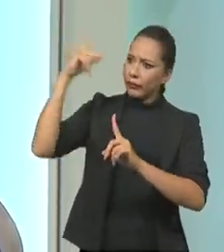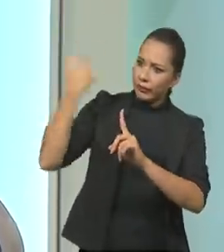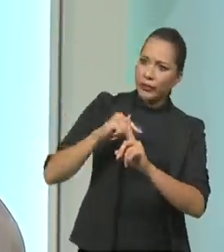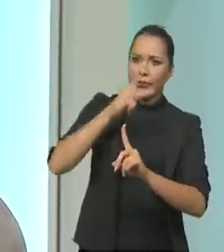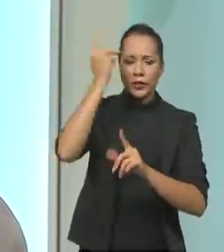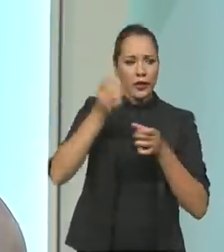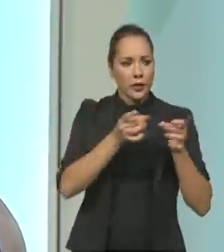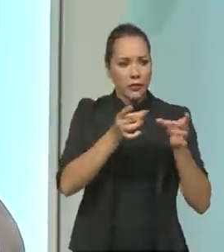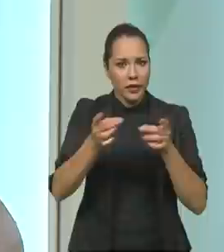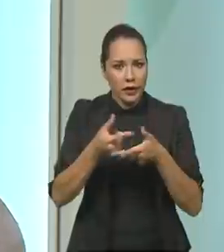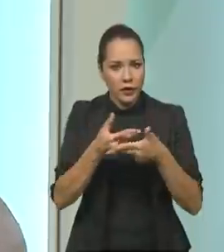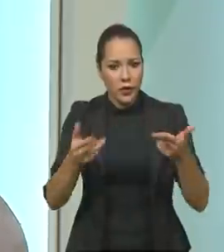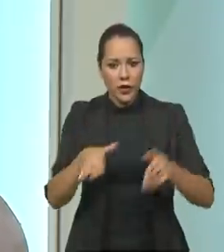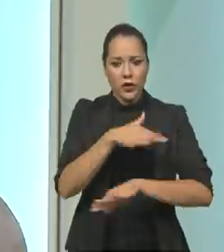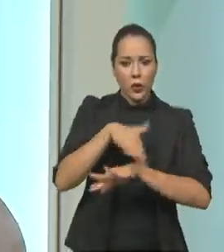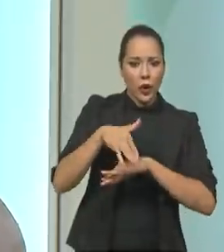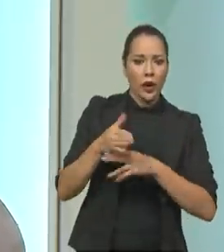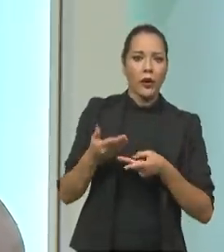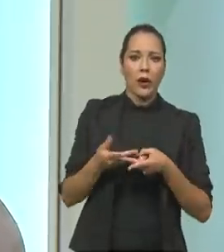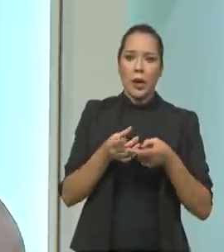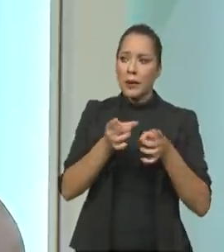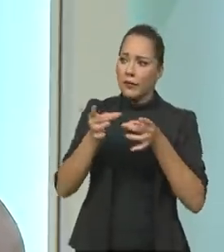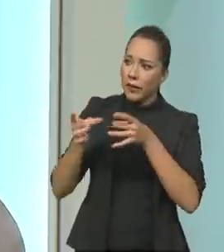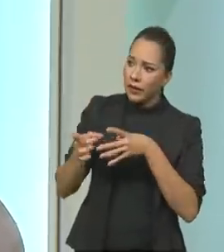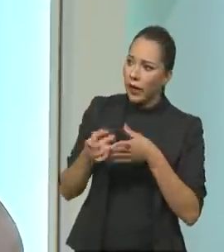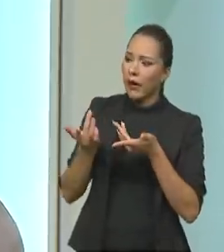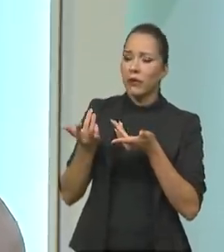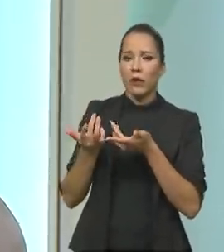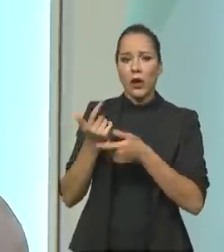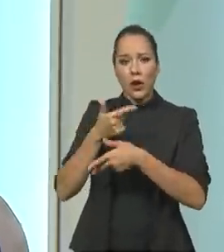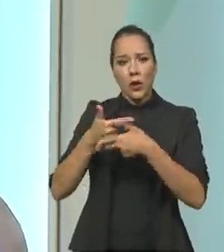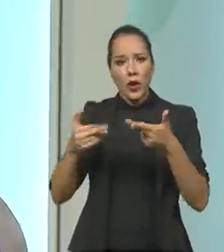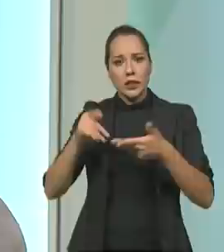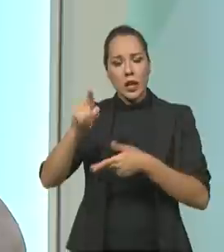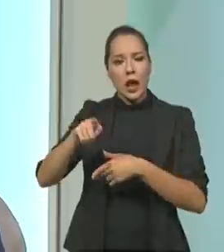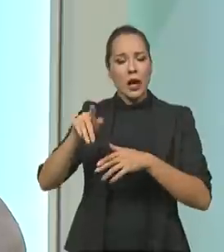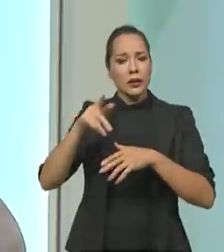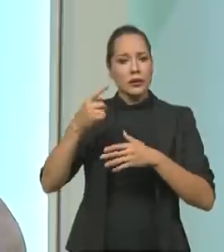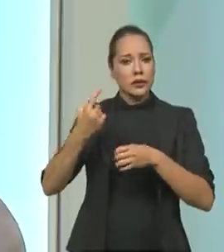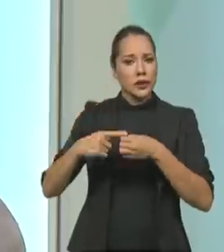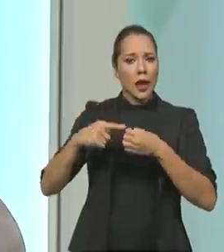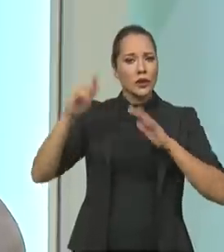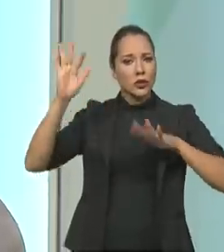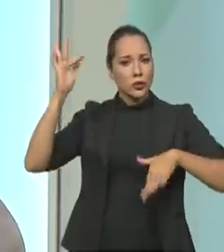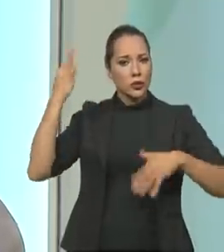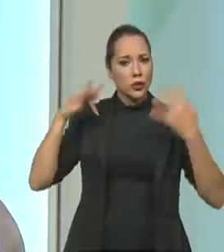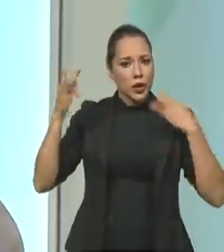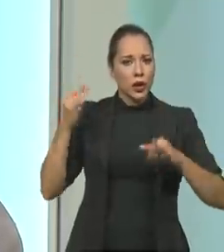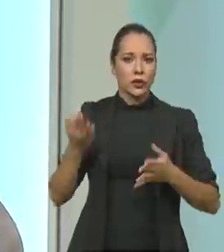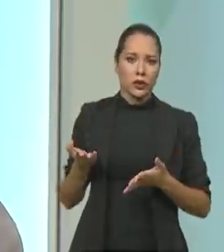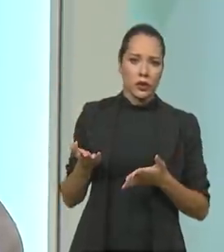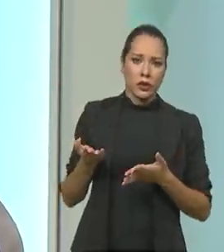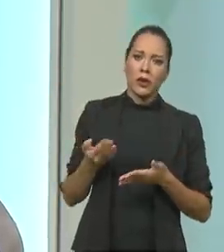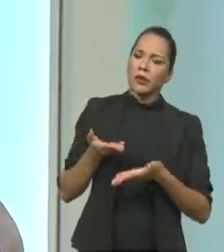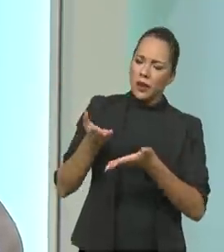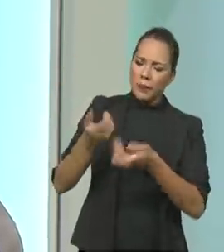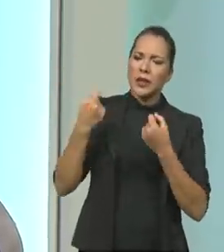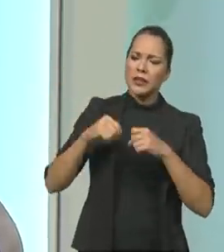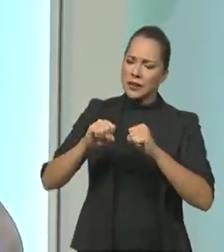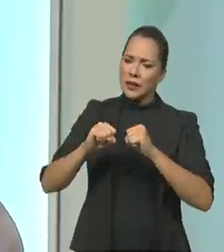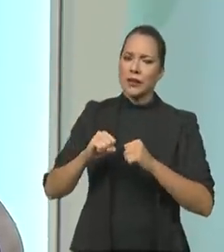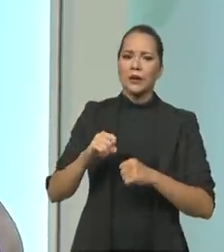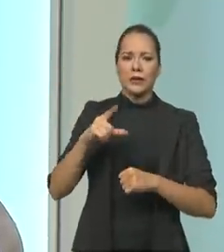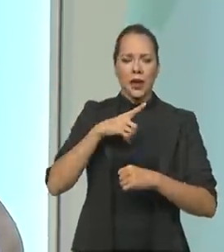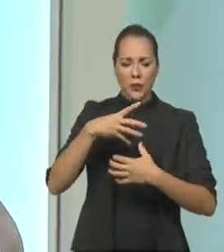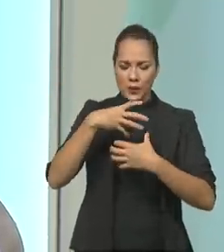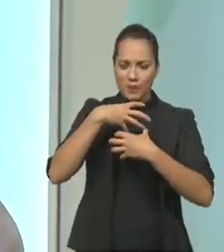está vendendo o caranguejozinho assim, a horazinha que está pegando o Aratu, lá em Maceió, por exemplo, para poder vender. Então é isso, a gente tem que ter